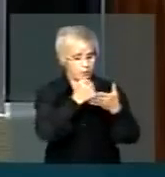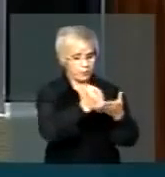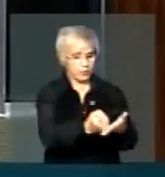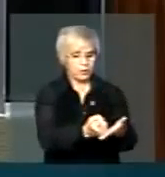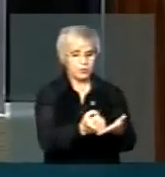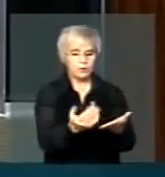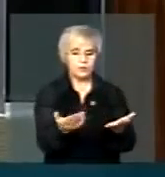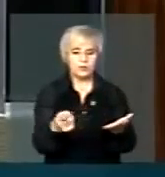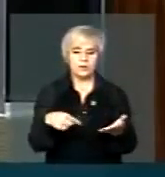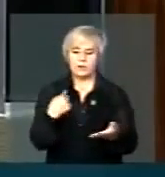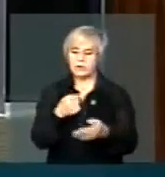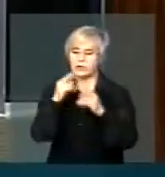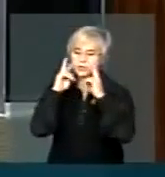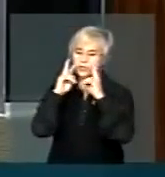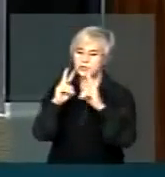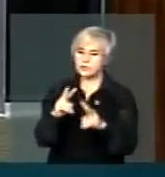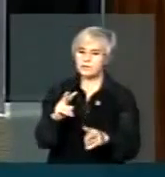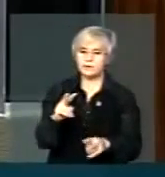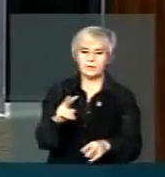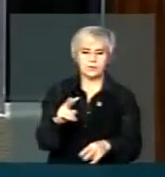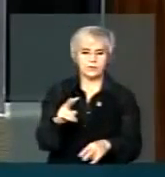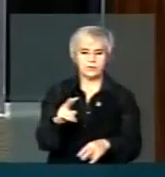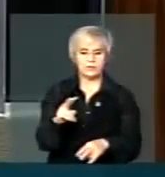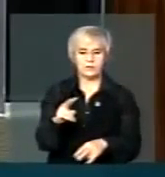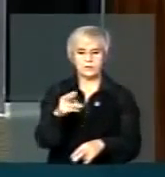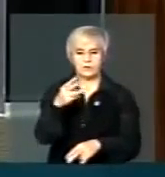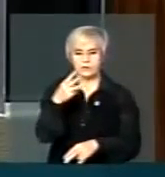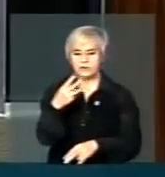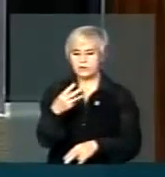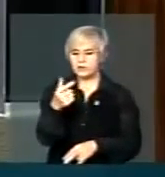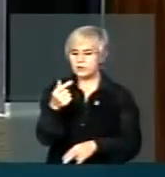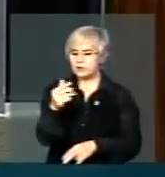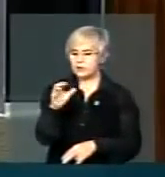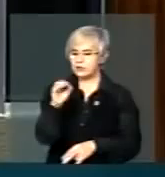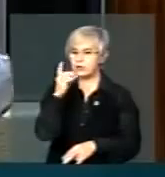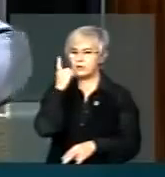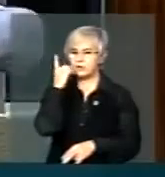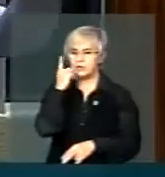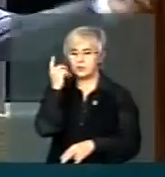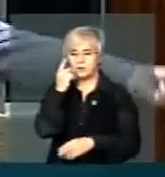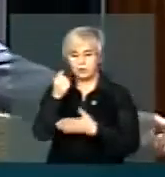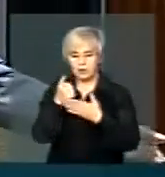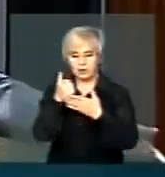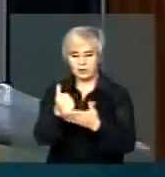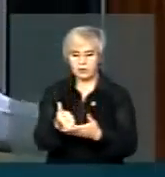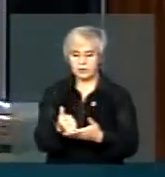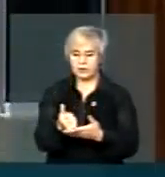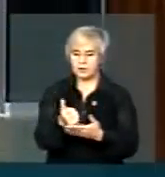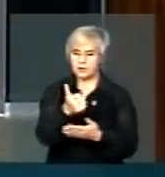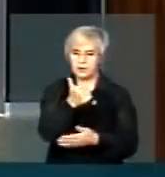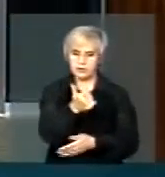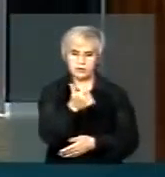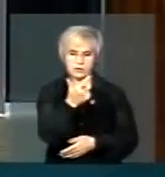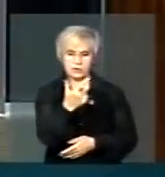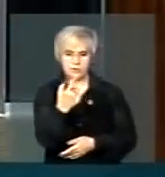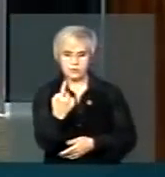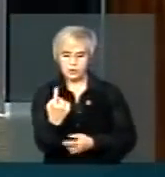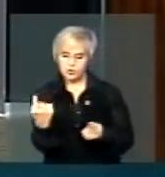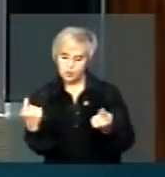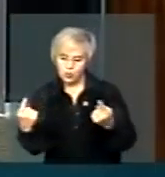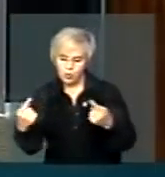a gente viu 370 deputados a favor, viu 121 contrários,